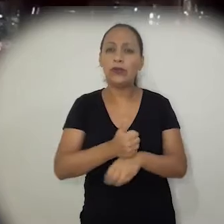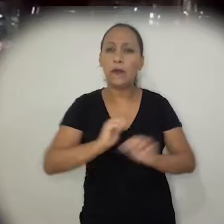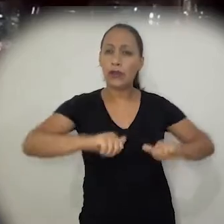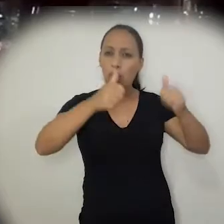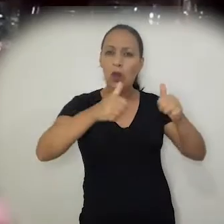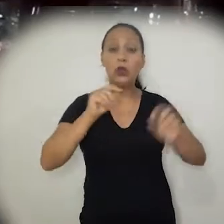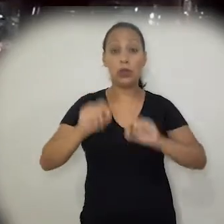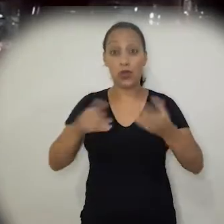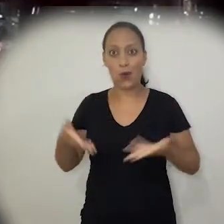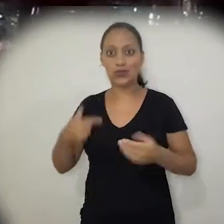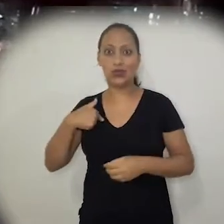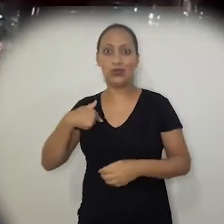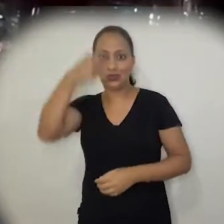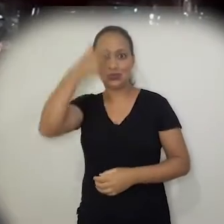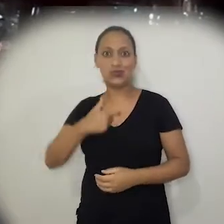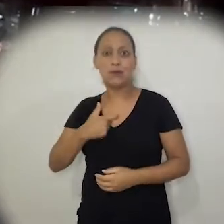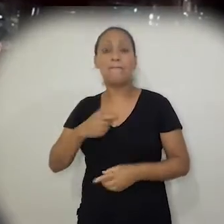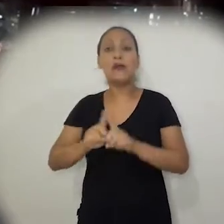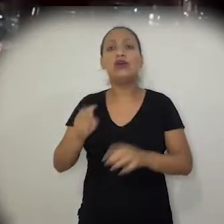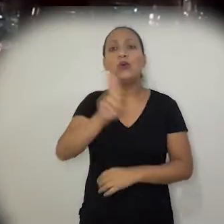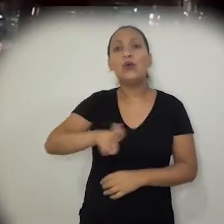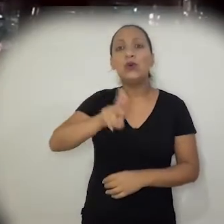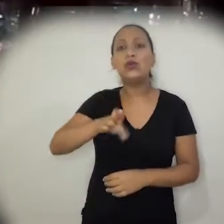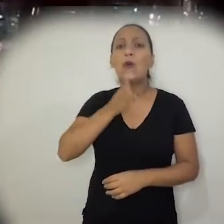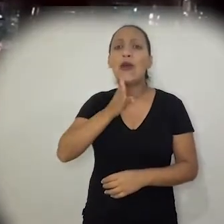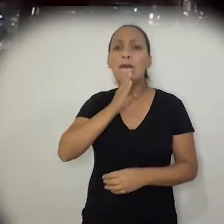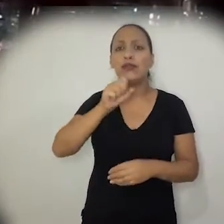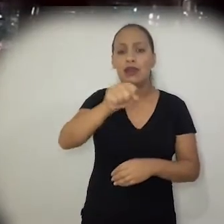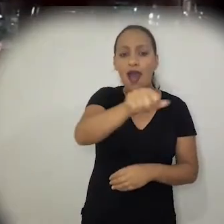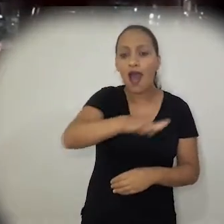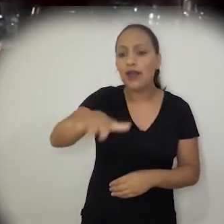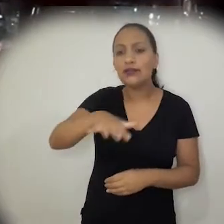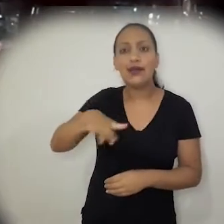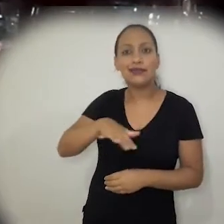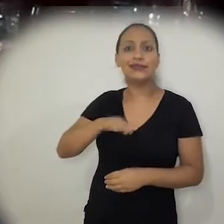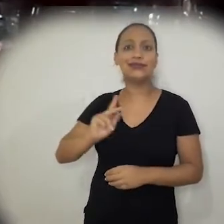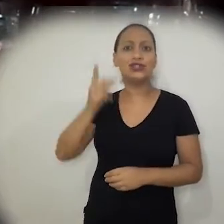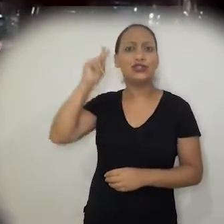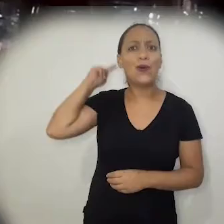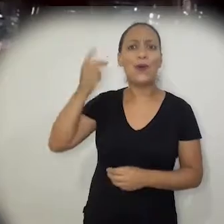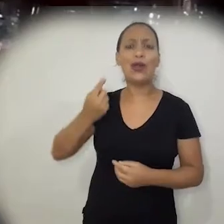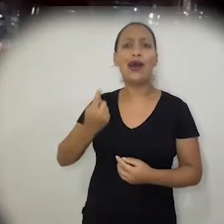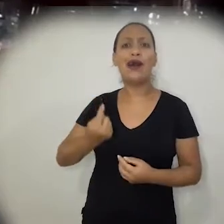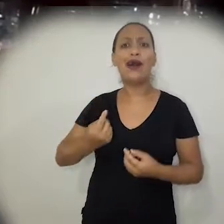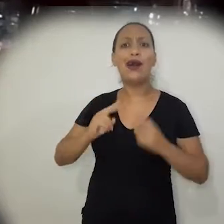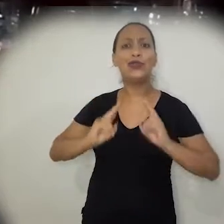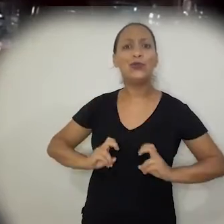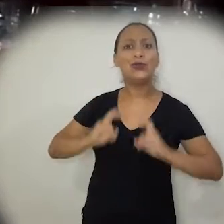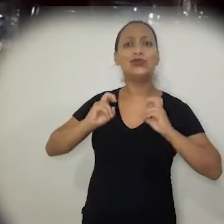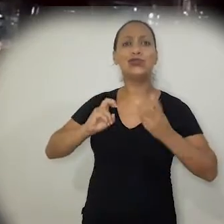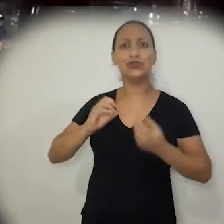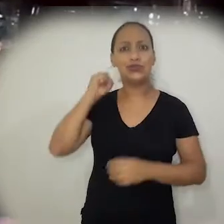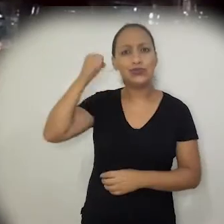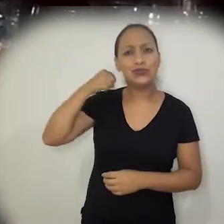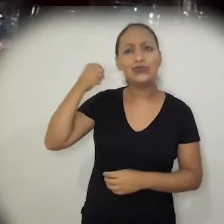hoje e que usa todo esse conhecimento dessas áreas. Seja História, Antropologia, Sociologia, Filosofia, Literatura,